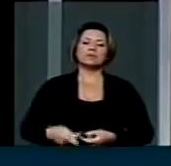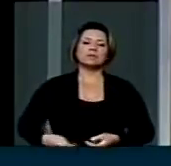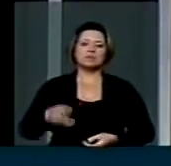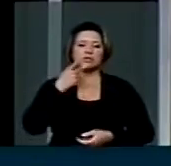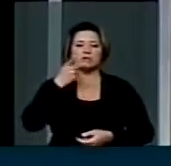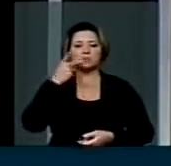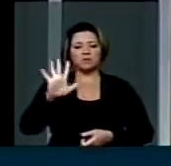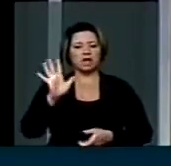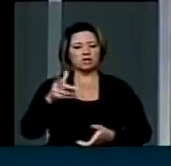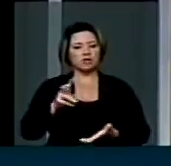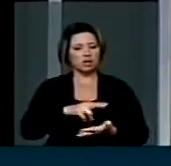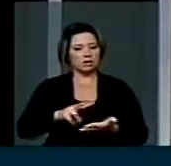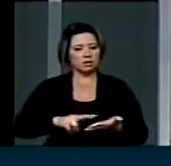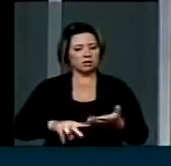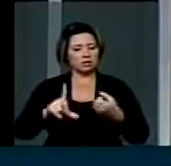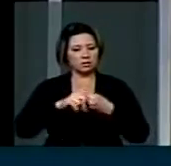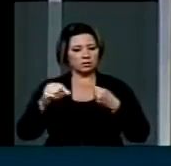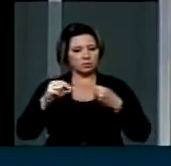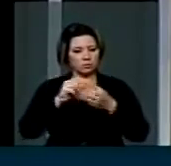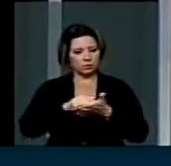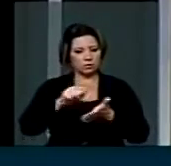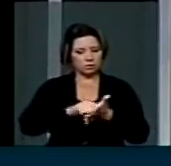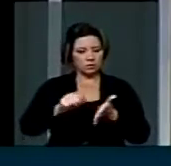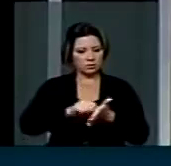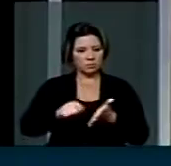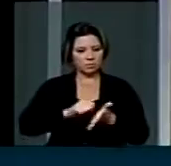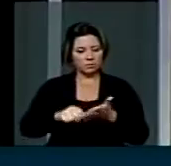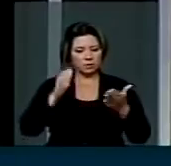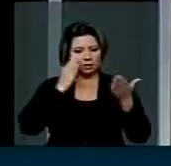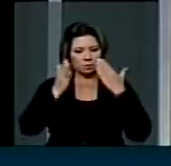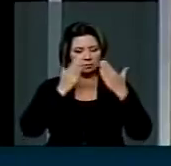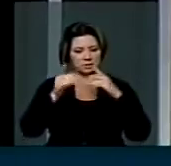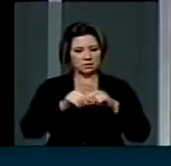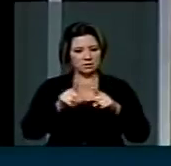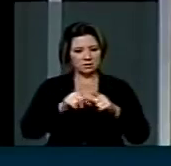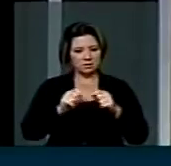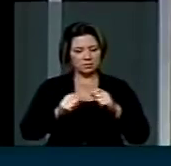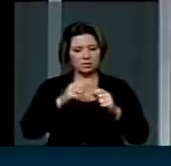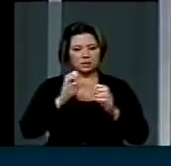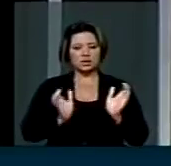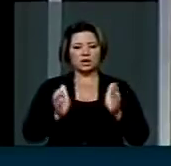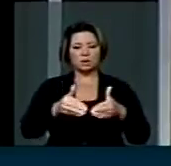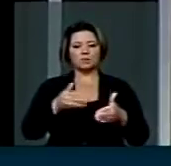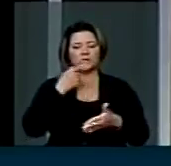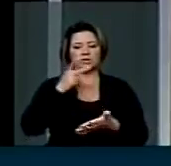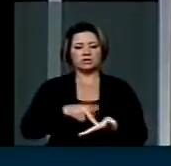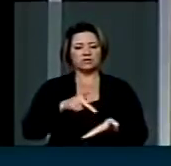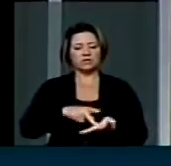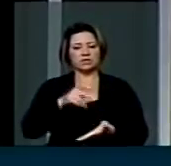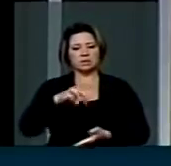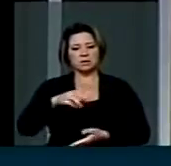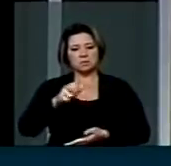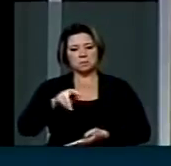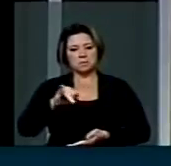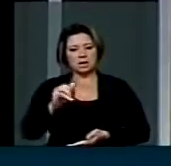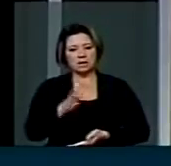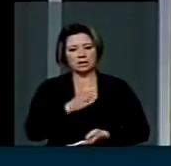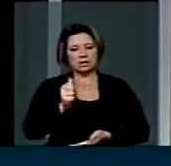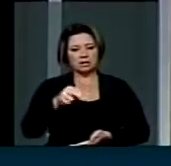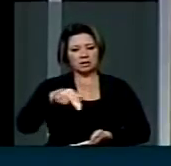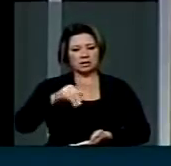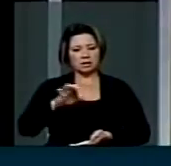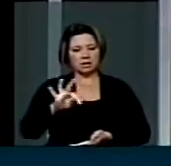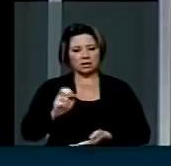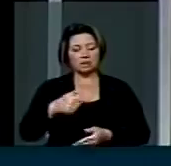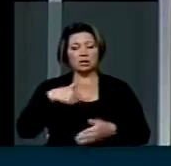registrado aqui um artigo da psicanalista e membro da Comissão Nacional da Verdade, Maria Rita Kell, que esteve em